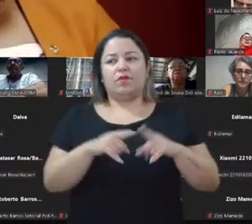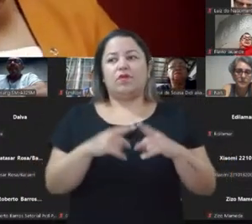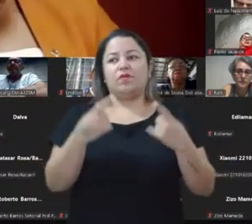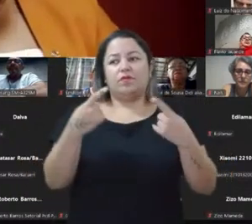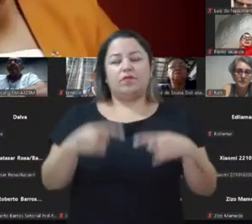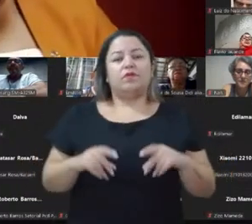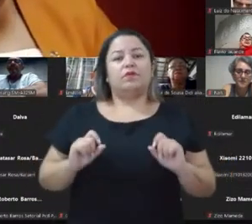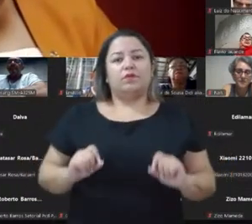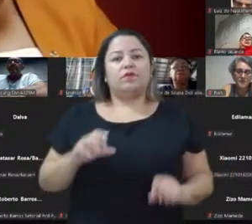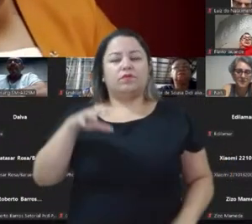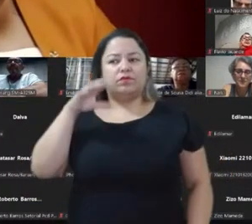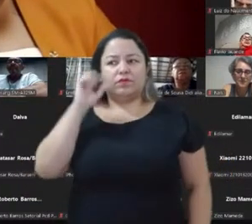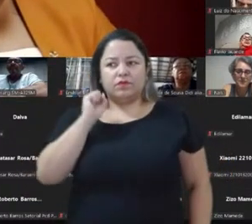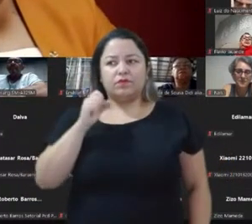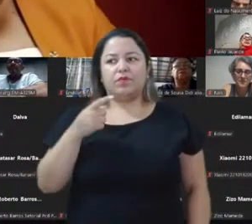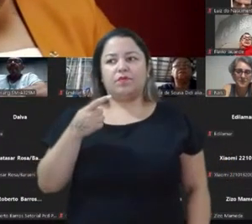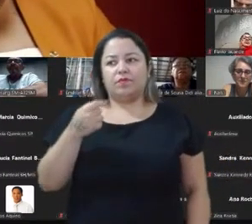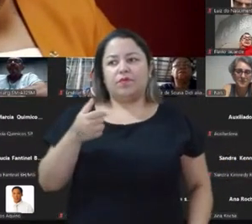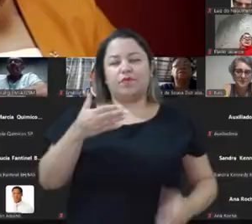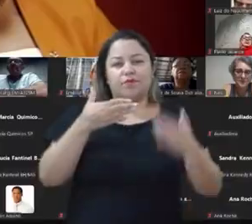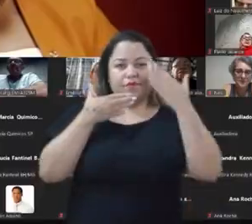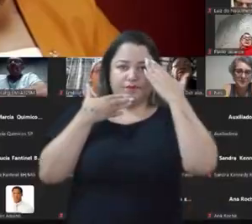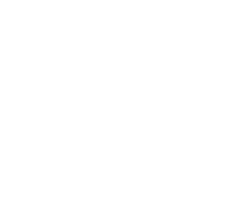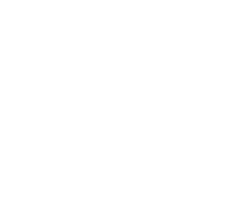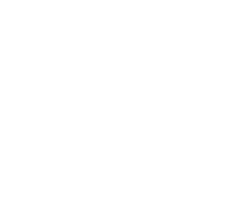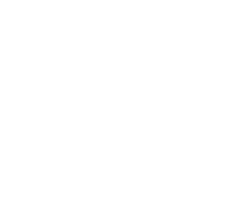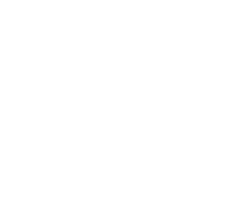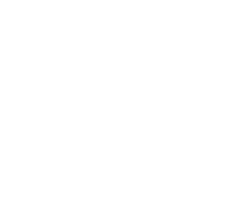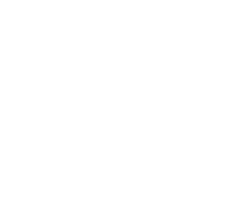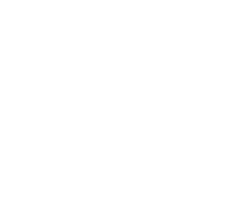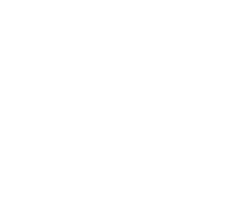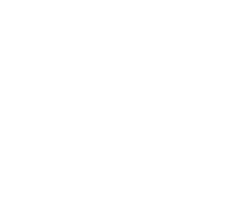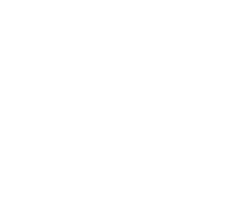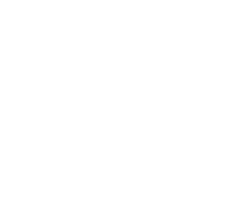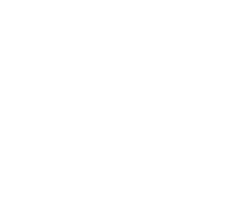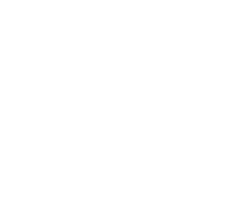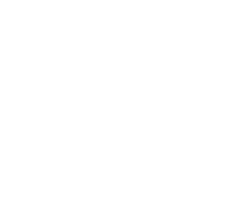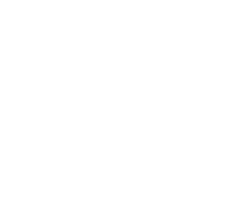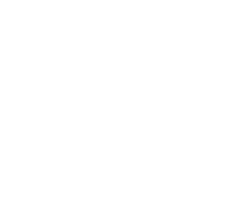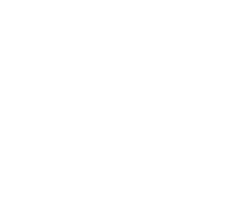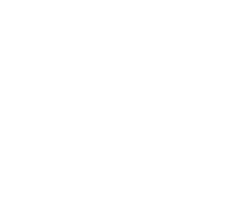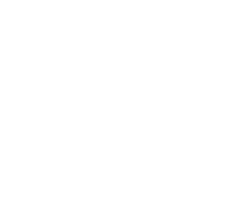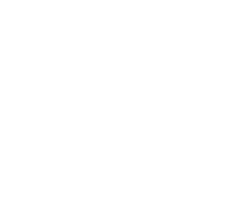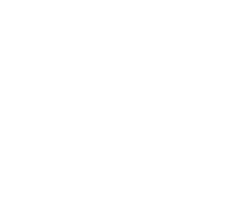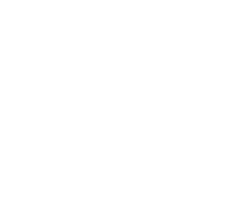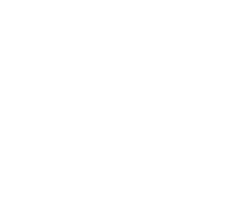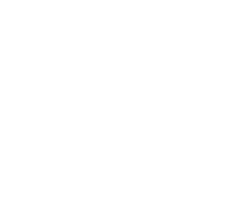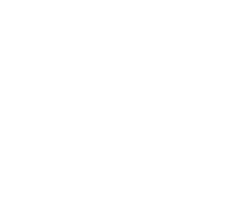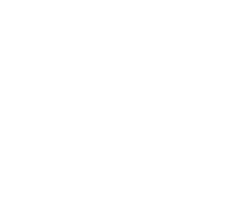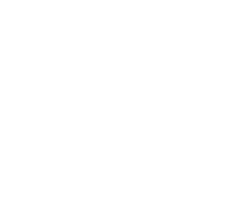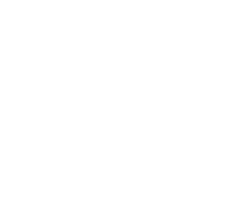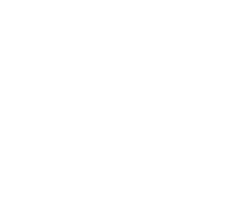também ouvir vocês um pouco mais. Muito obrigada. Obrigada. Obrigada. Obrigada. Obrigada.